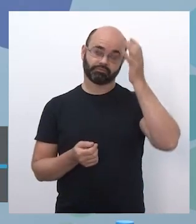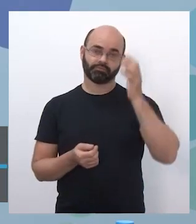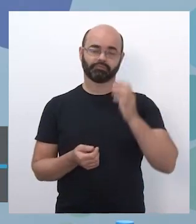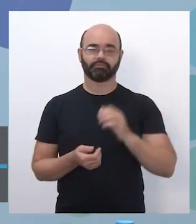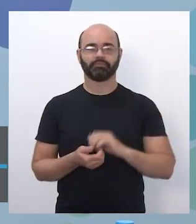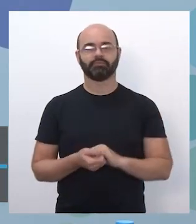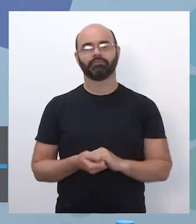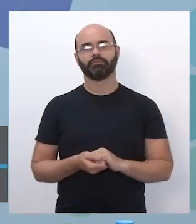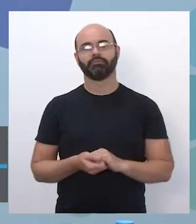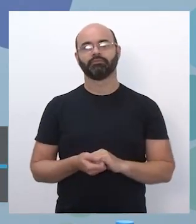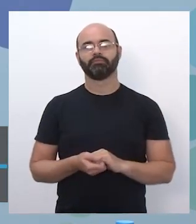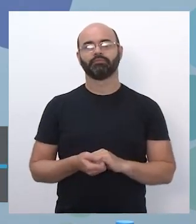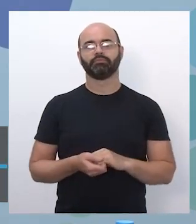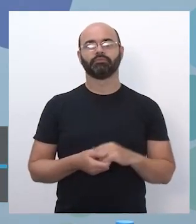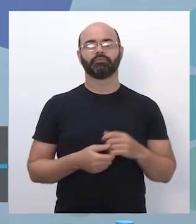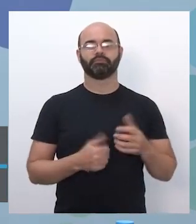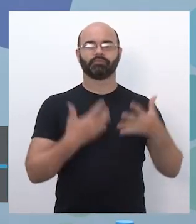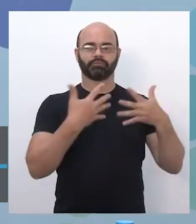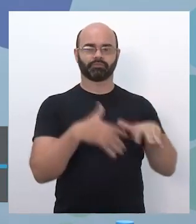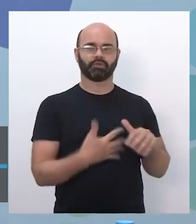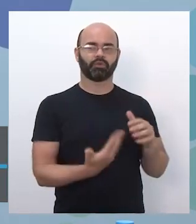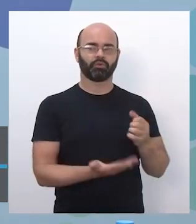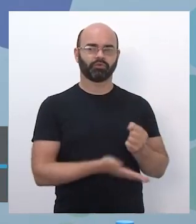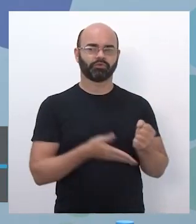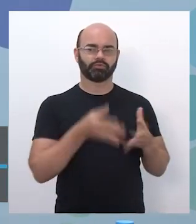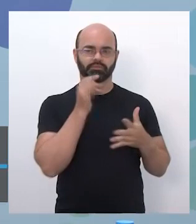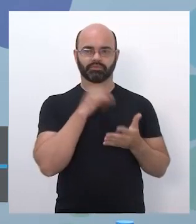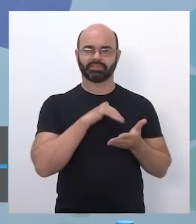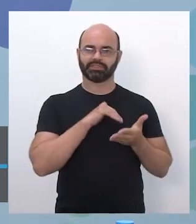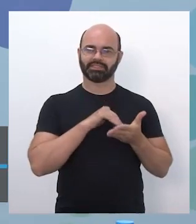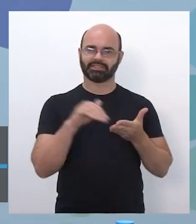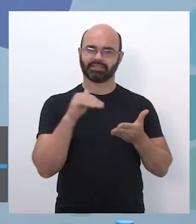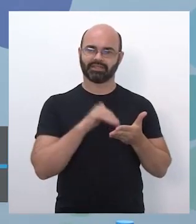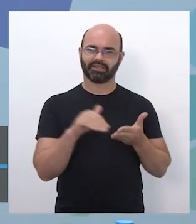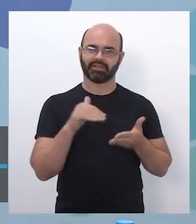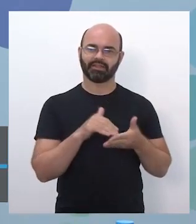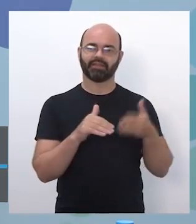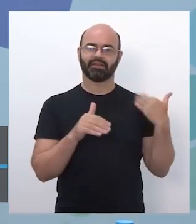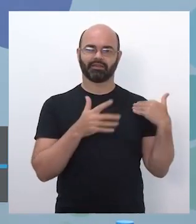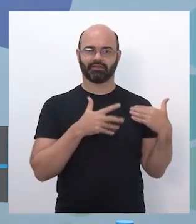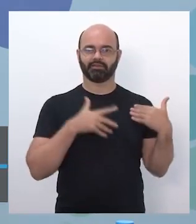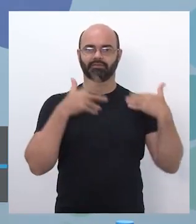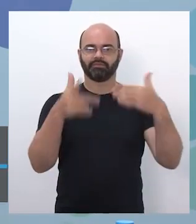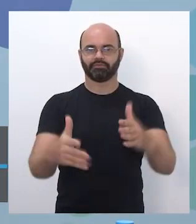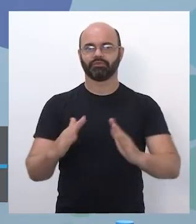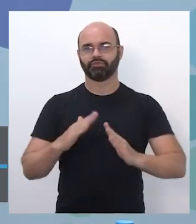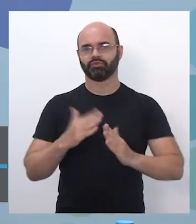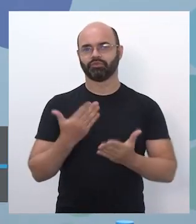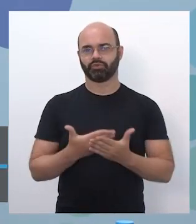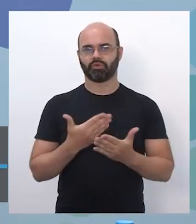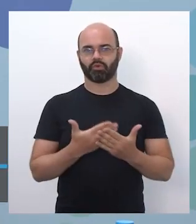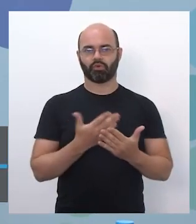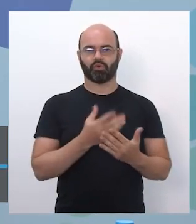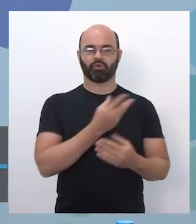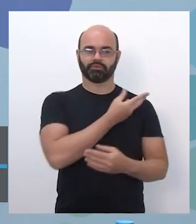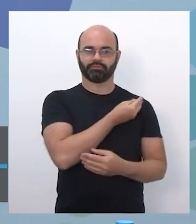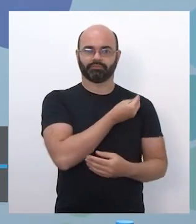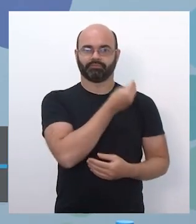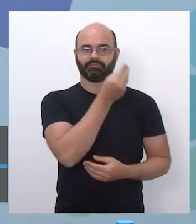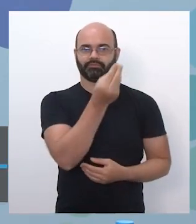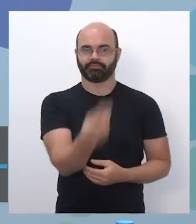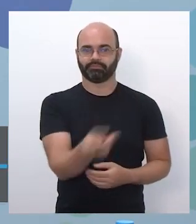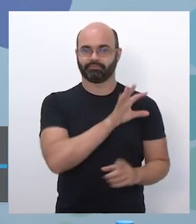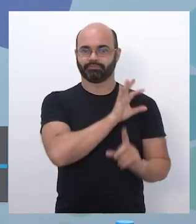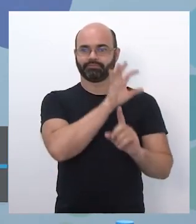diretrizes e construções que vão da secretaria do órgão central para as escolas e para esses grupos específicos da